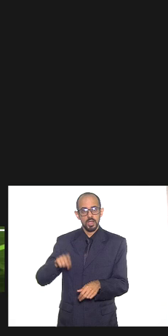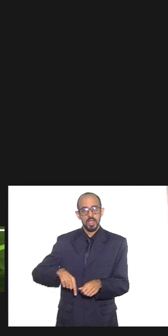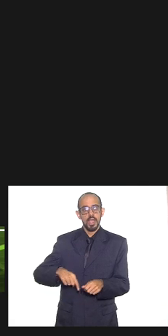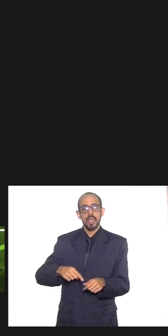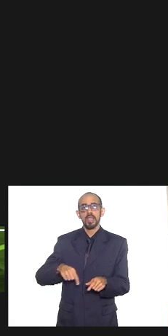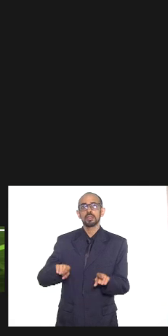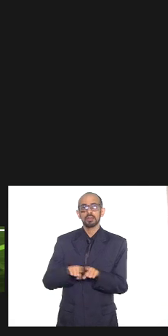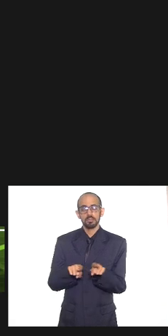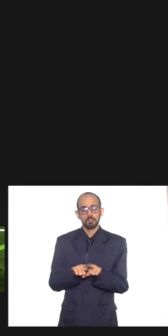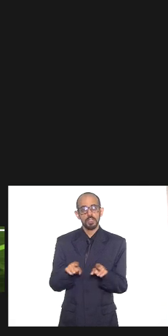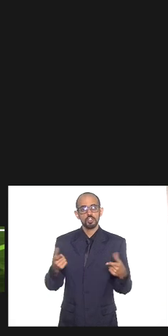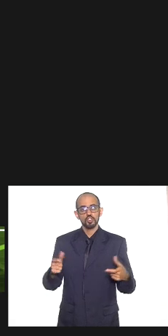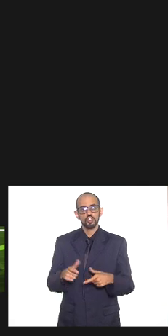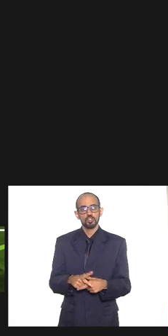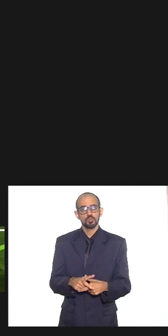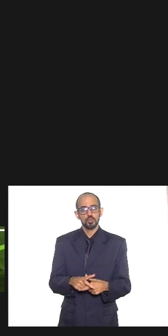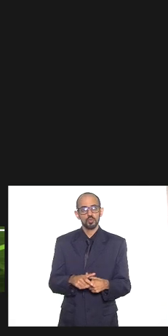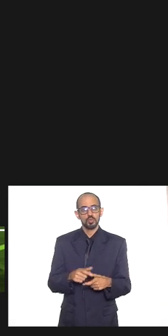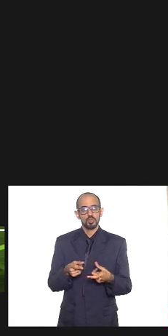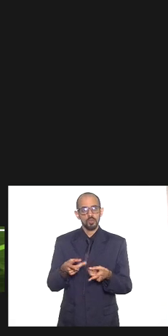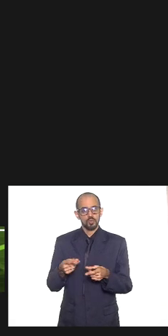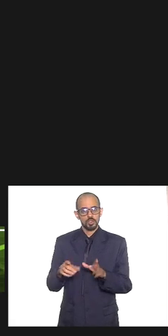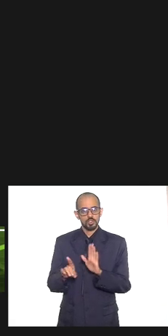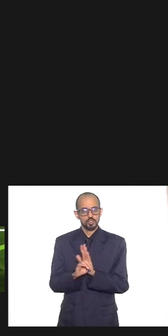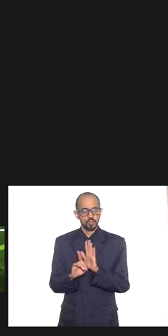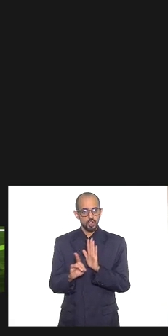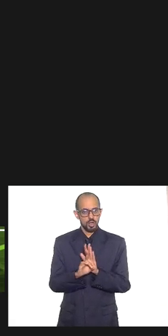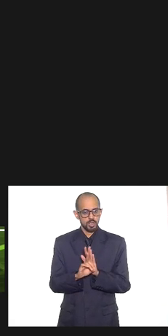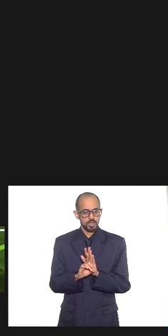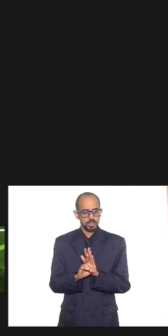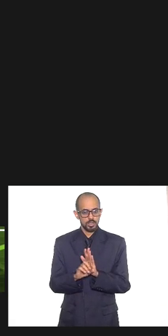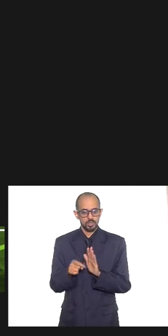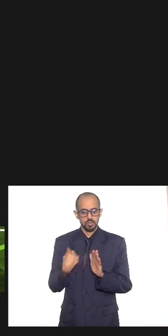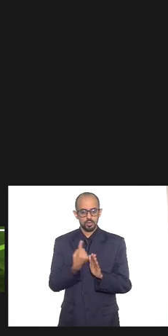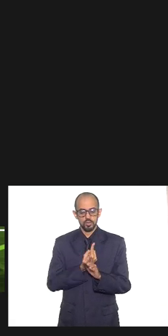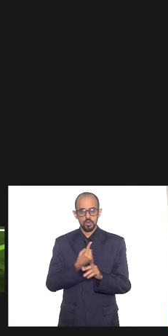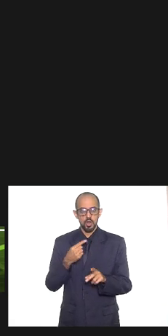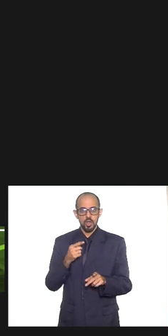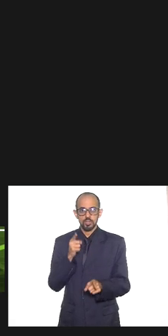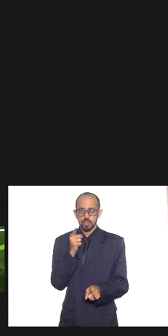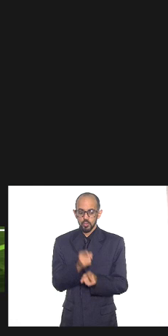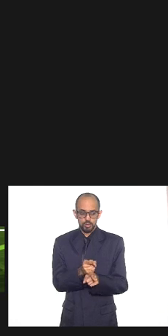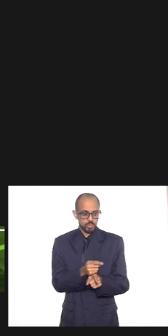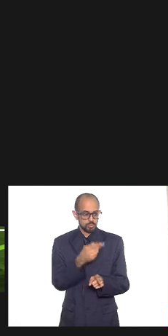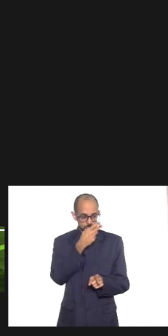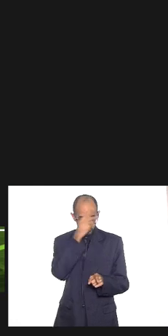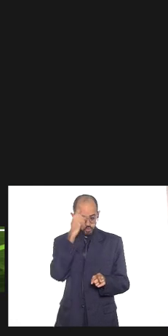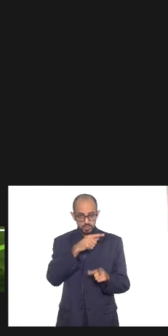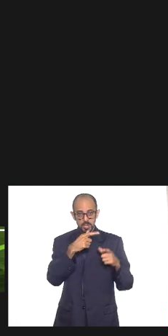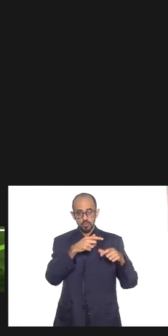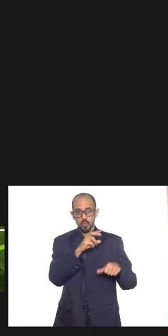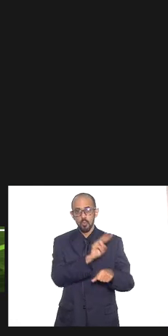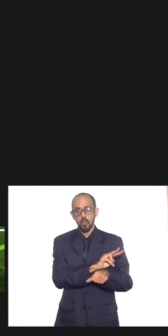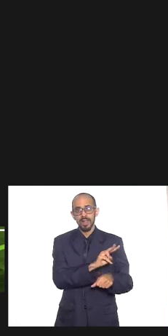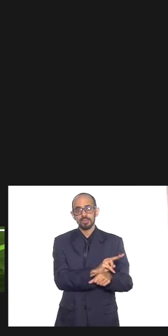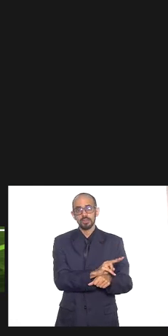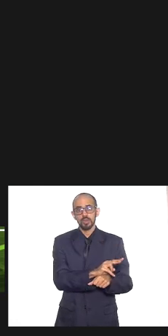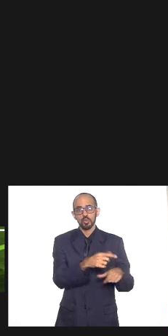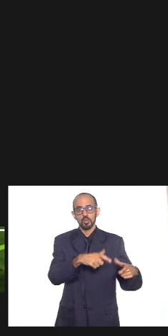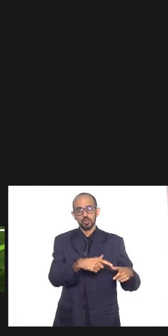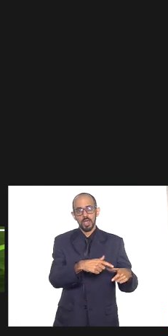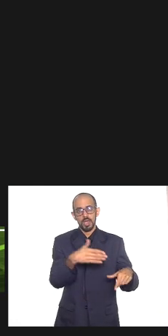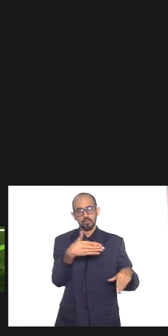local isso aconteceu no buraco do boi nós fizemos prisões em flagrante de pessoas que estavam guardando o espaço que havia sido invadido